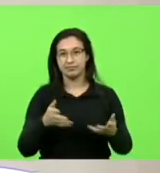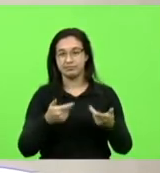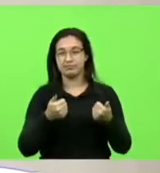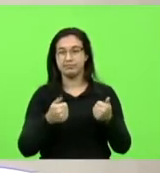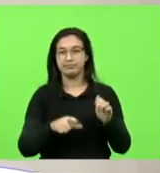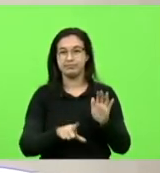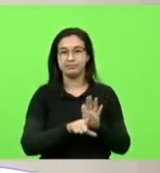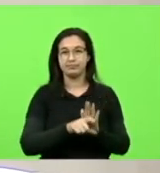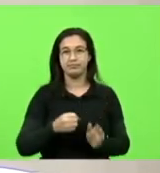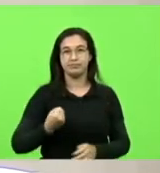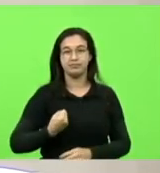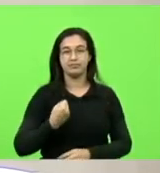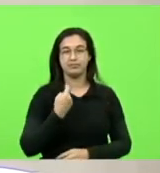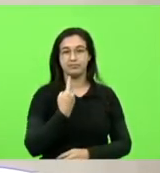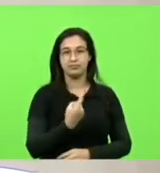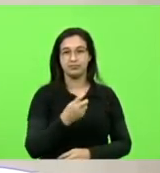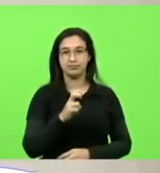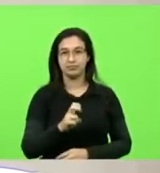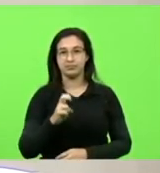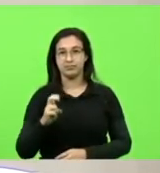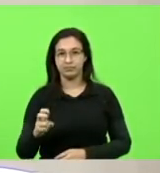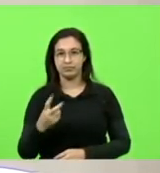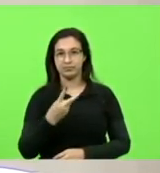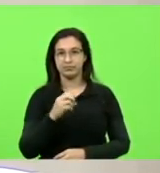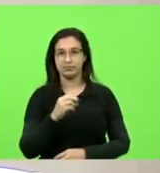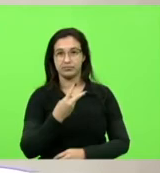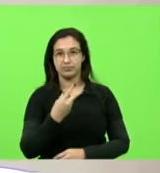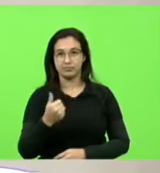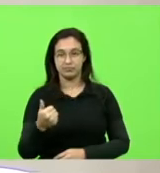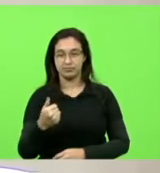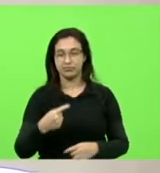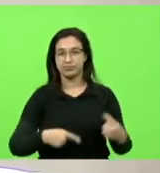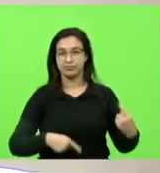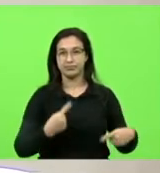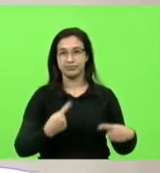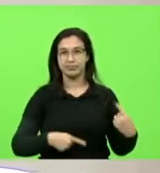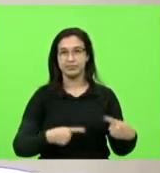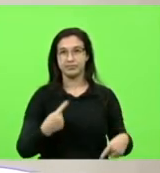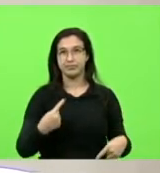nº 155, de 2021. Em discussão?